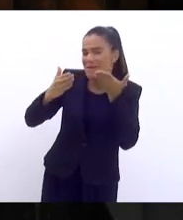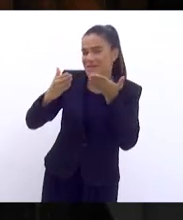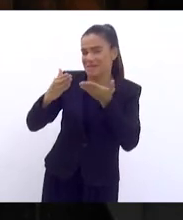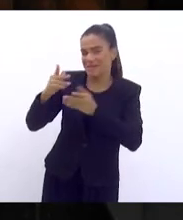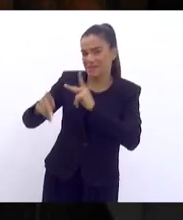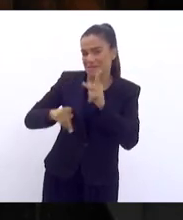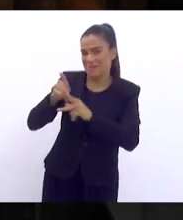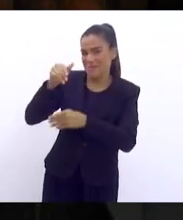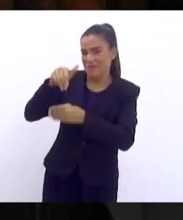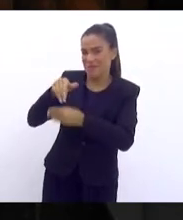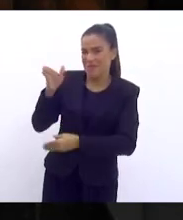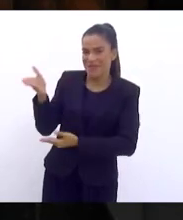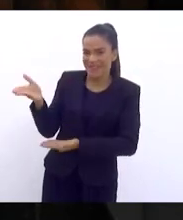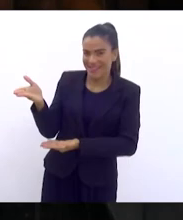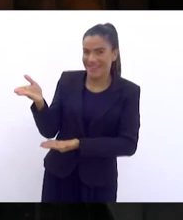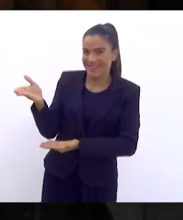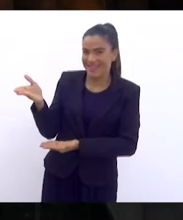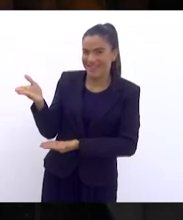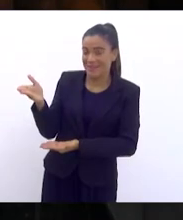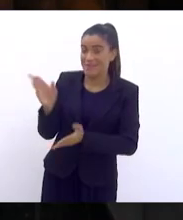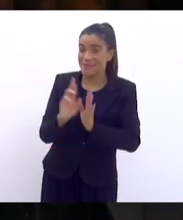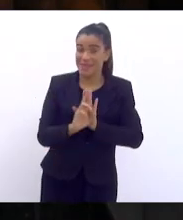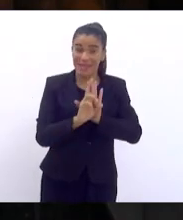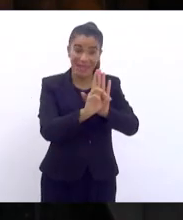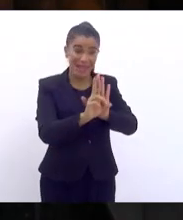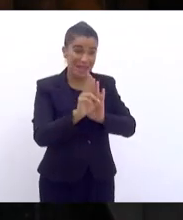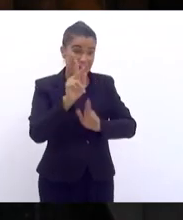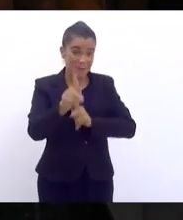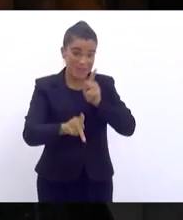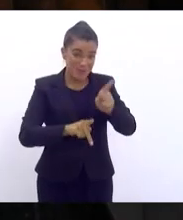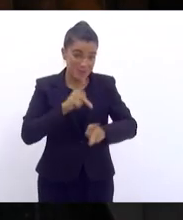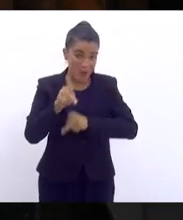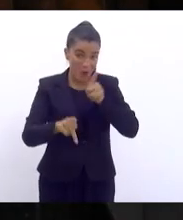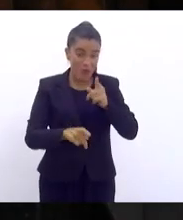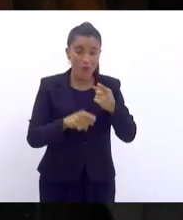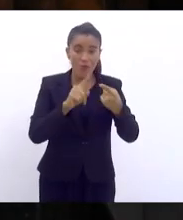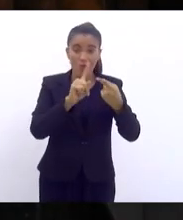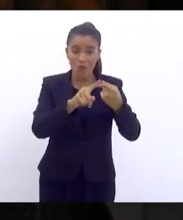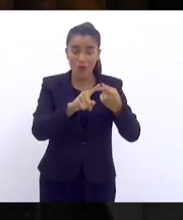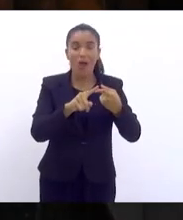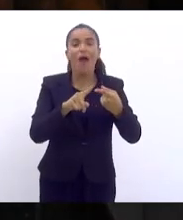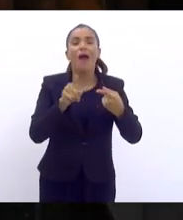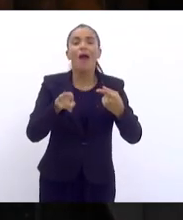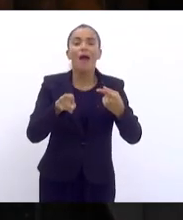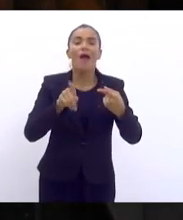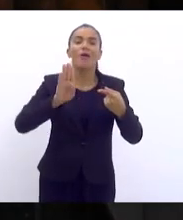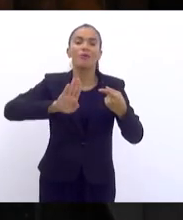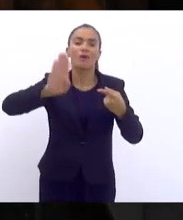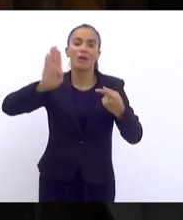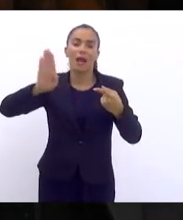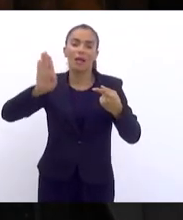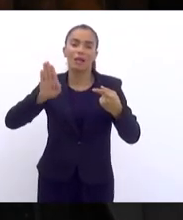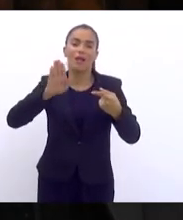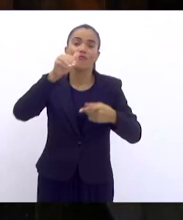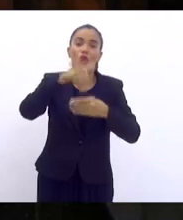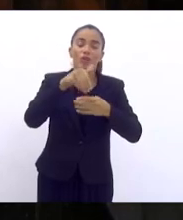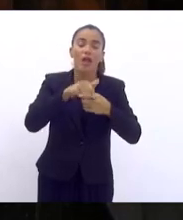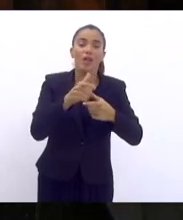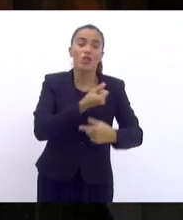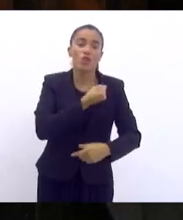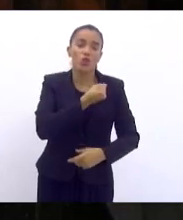votou nele. Quem representa o povo, um, são os candidatos majoritários